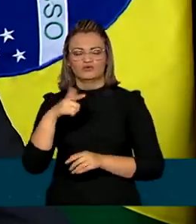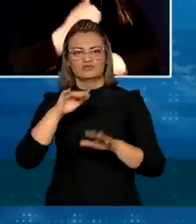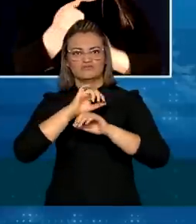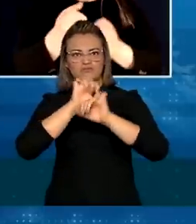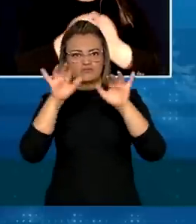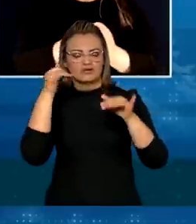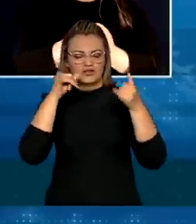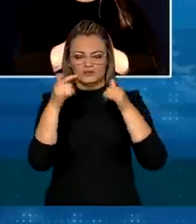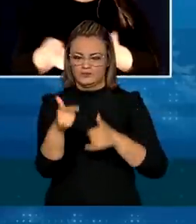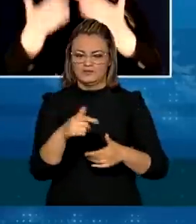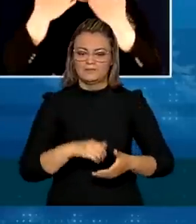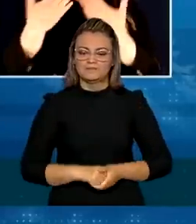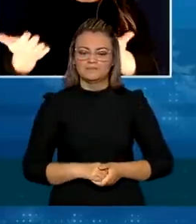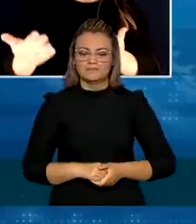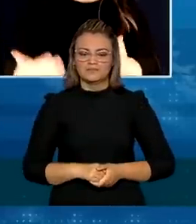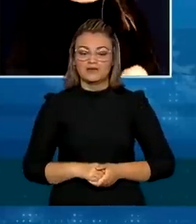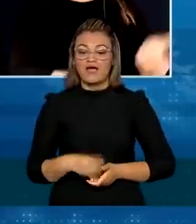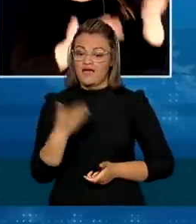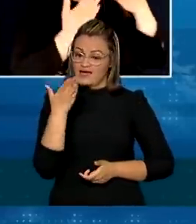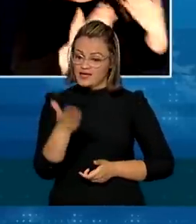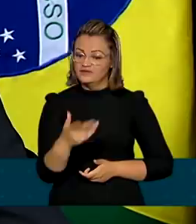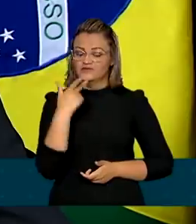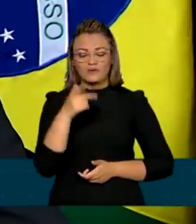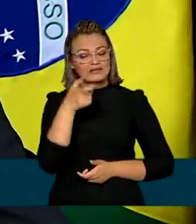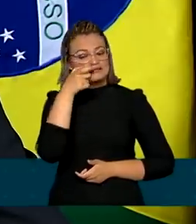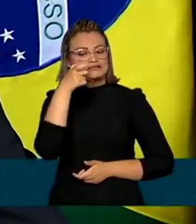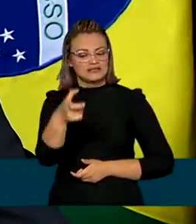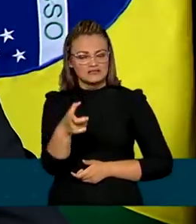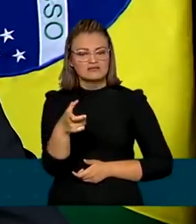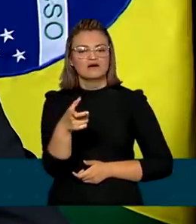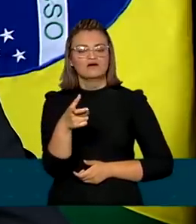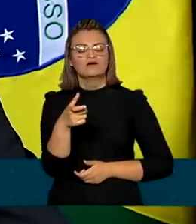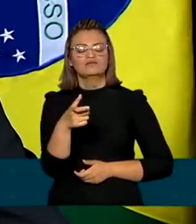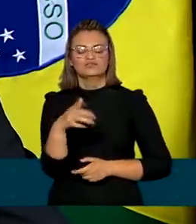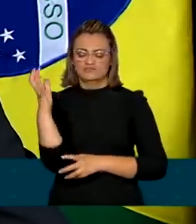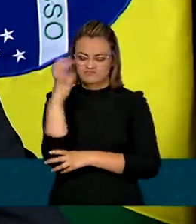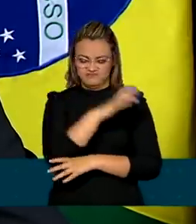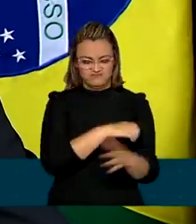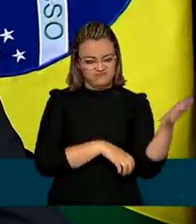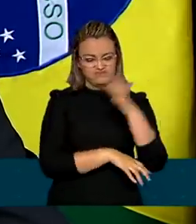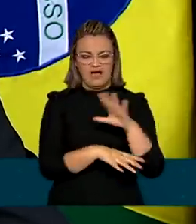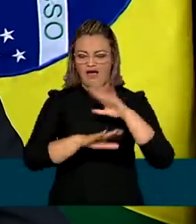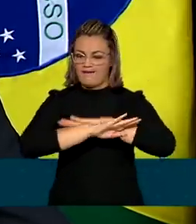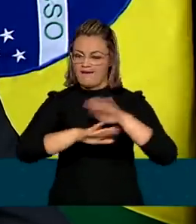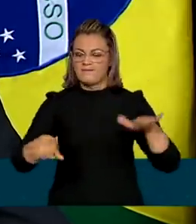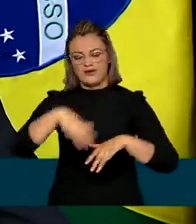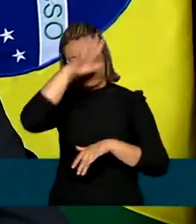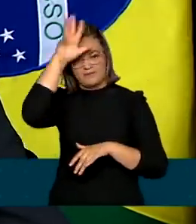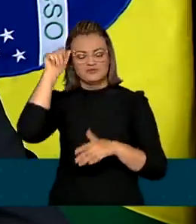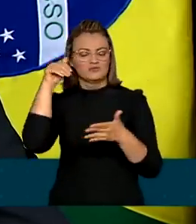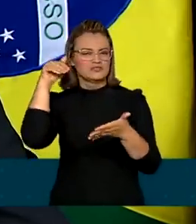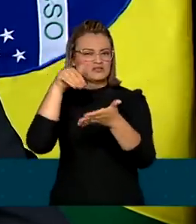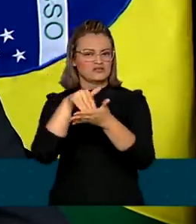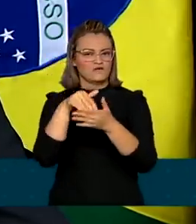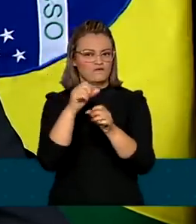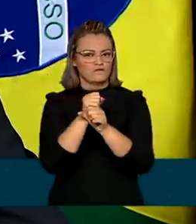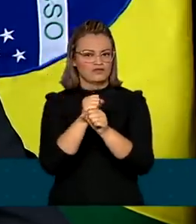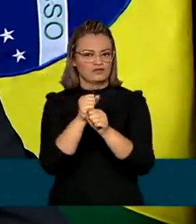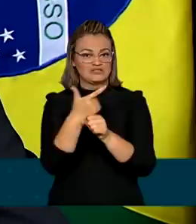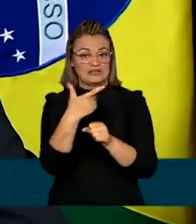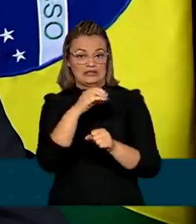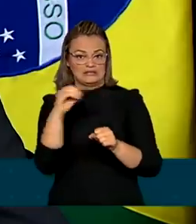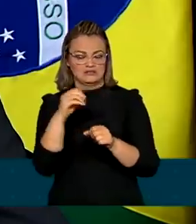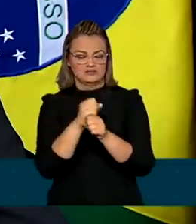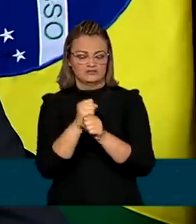atmosfera. Bolsonaro também anunciou a intenção de acabar com o desmatamento ilegal na Amazônia até o final desta década